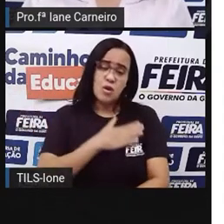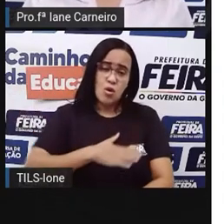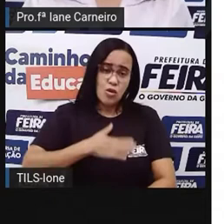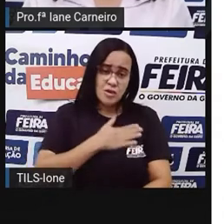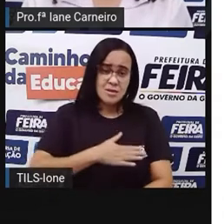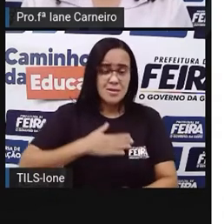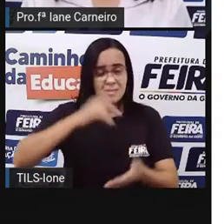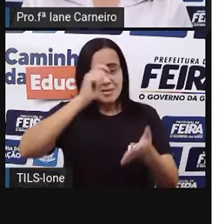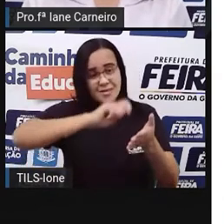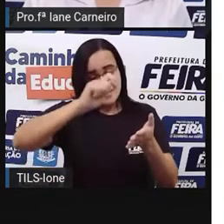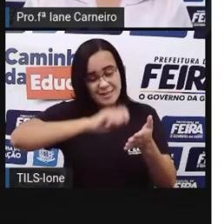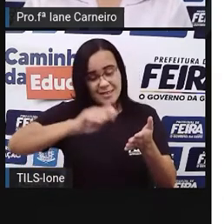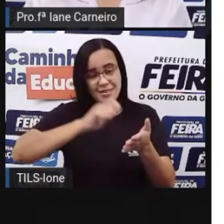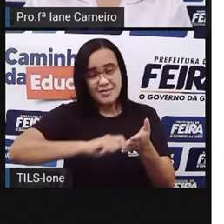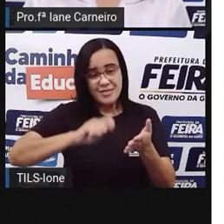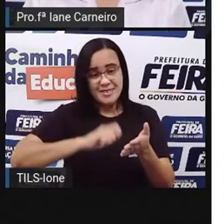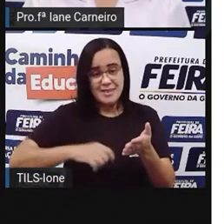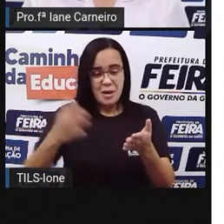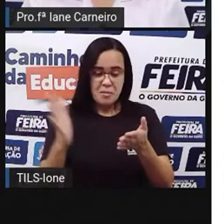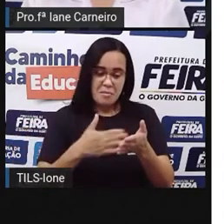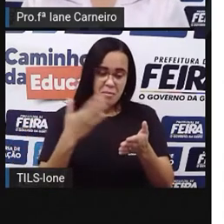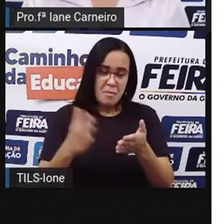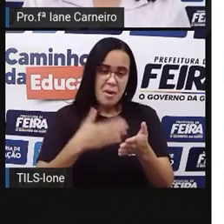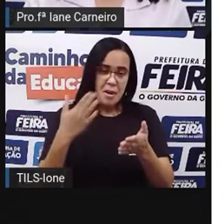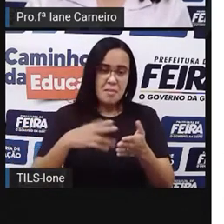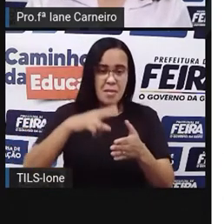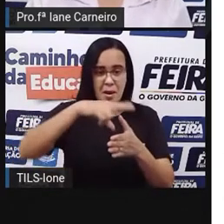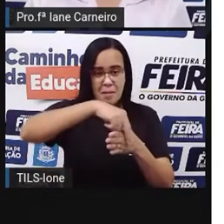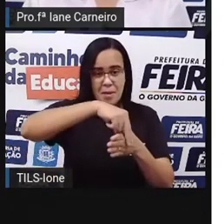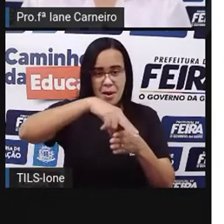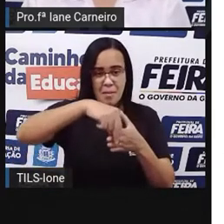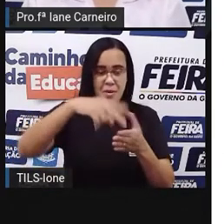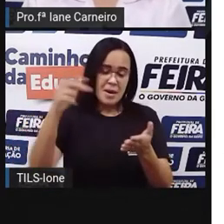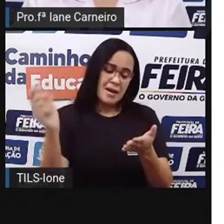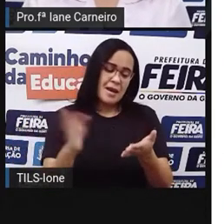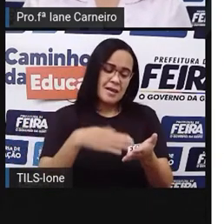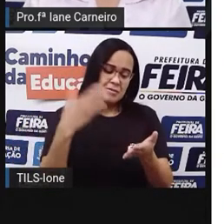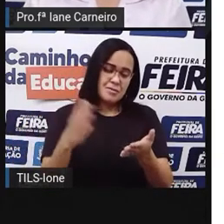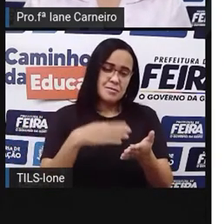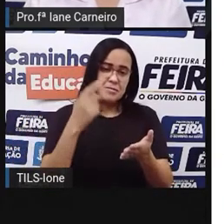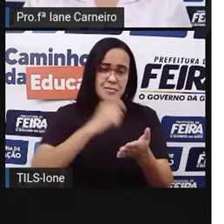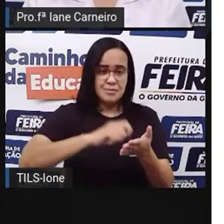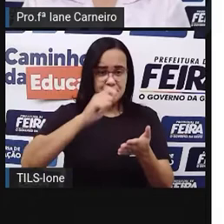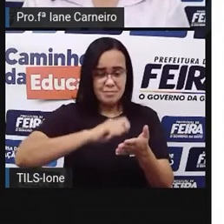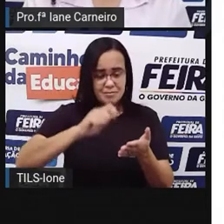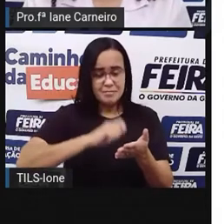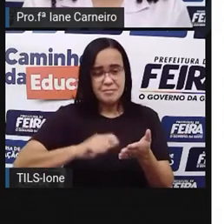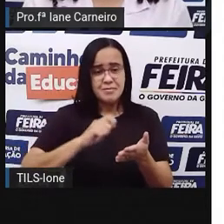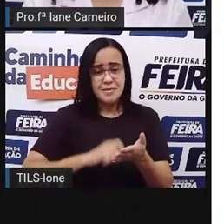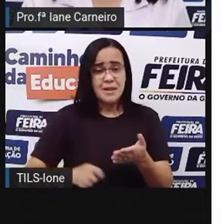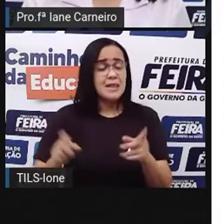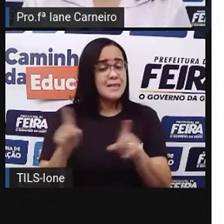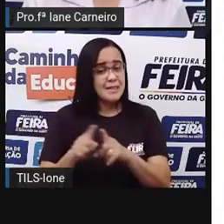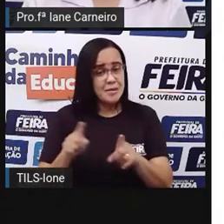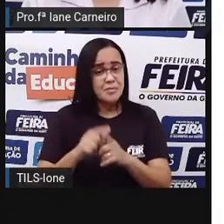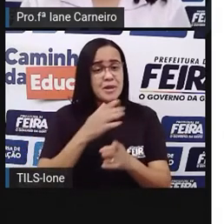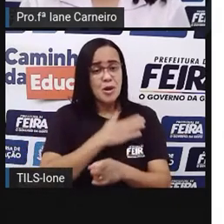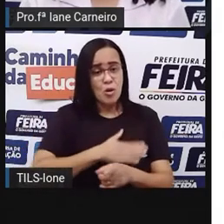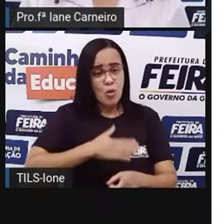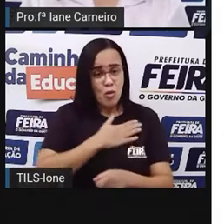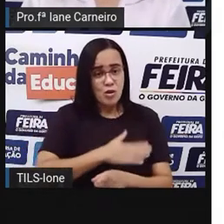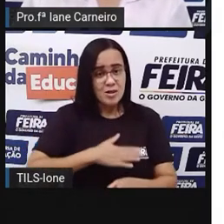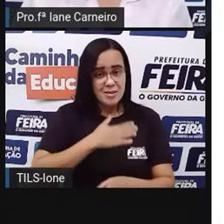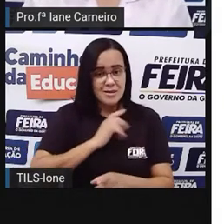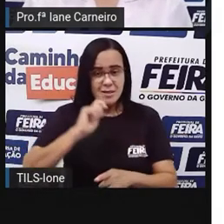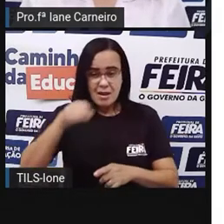Pró brincava muito de inventar, né? Traçados diferentes. A Pró brincava também de criar códigos, né? Através da